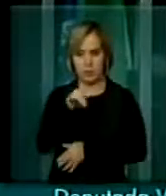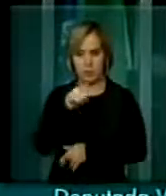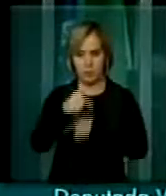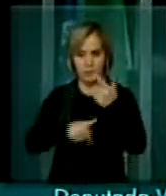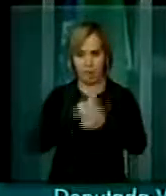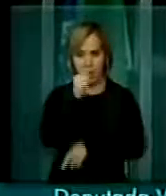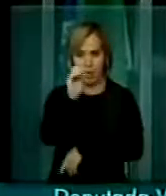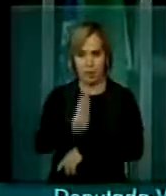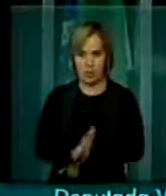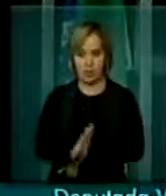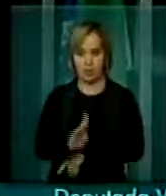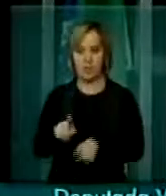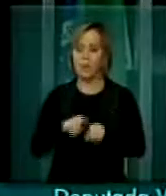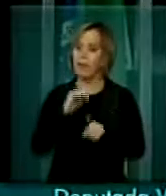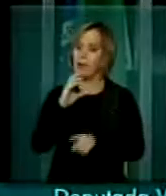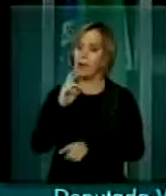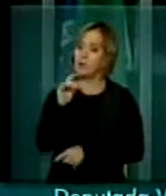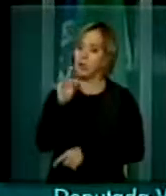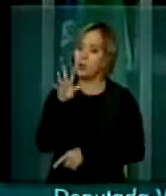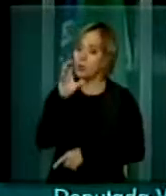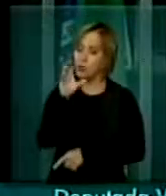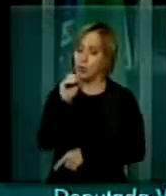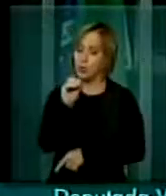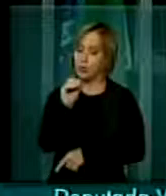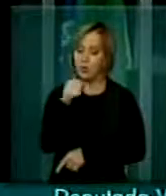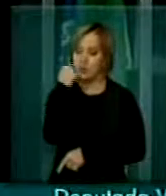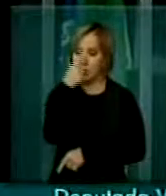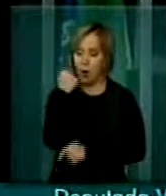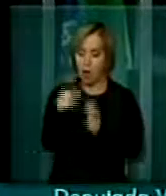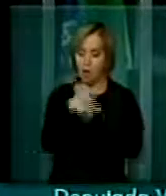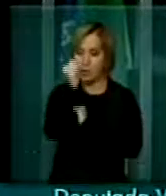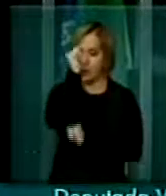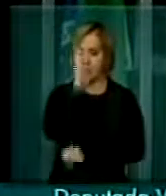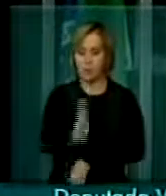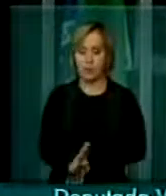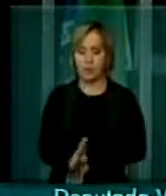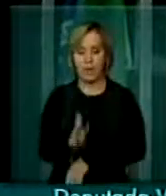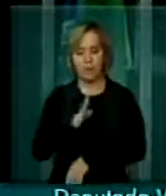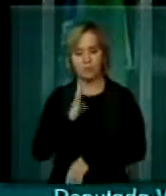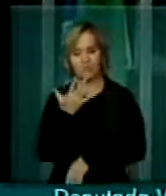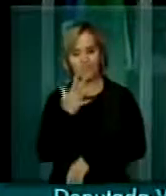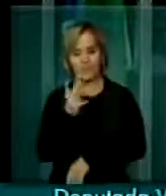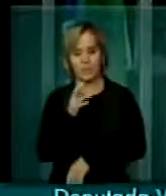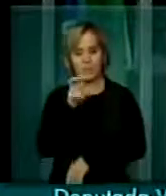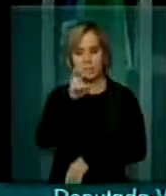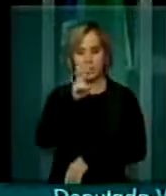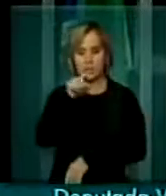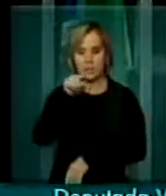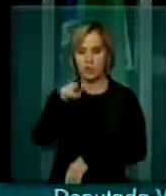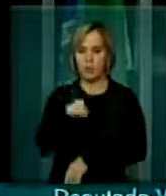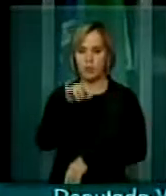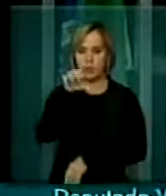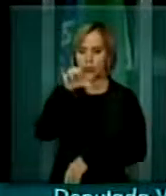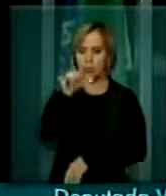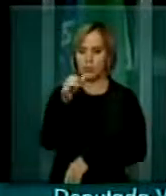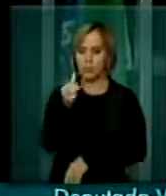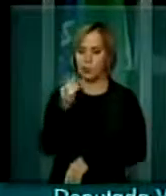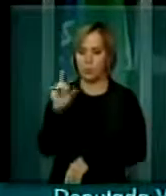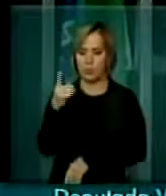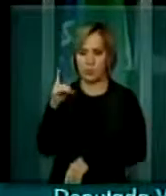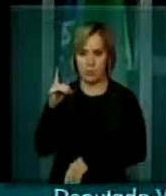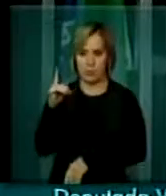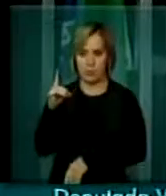com isso. Mas o custo laboral, ora, no Brasil, é em torno de 5,96 dólares. Em